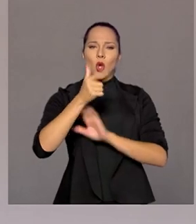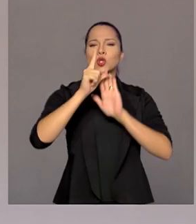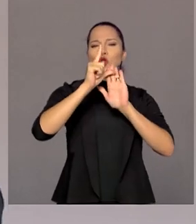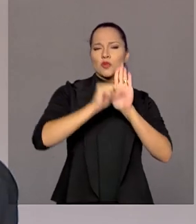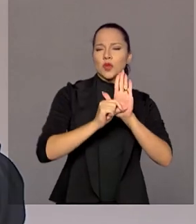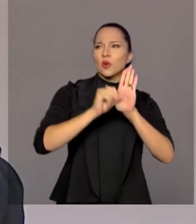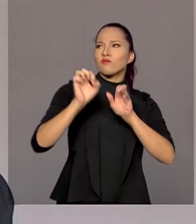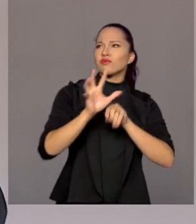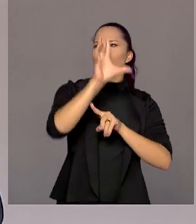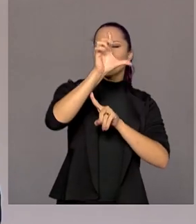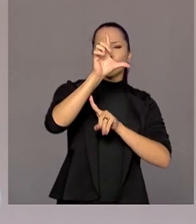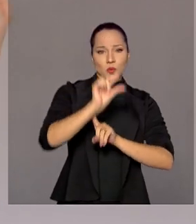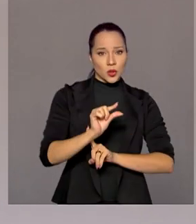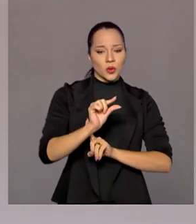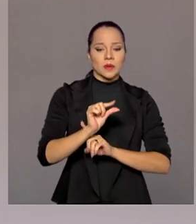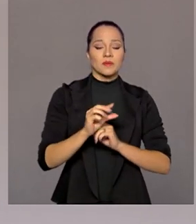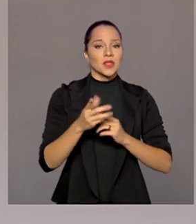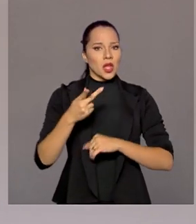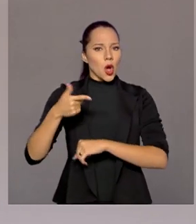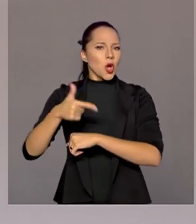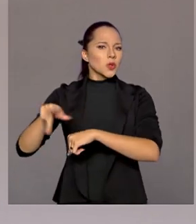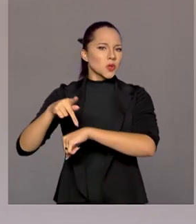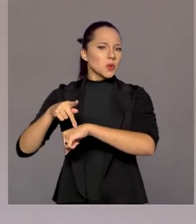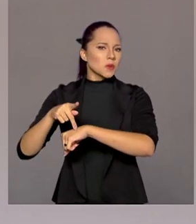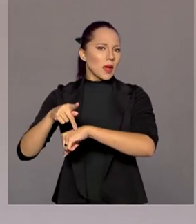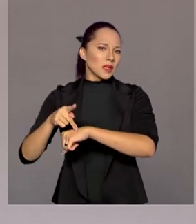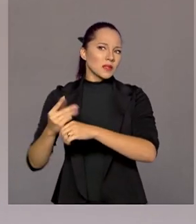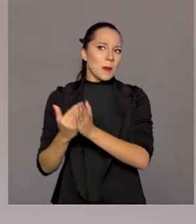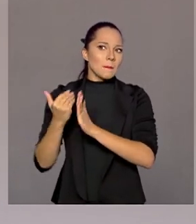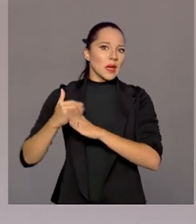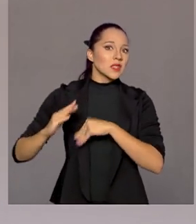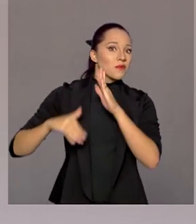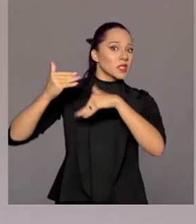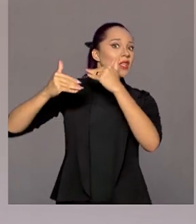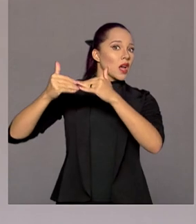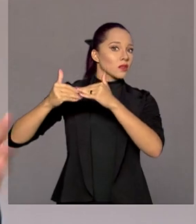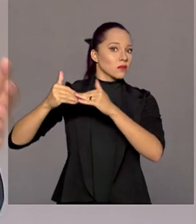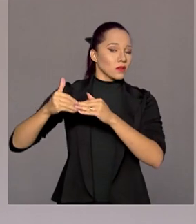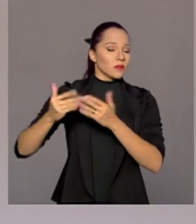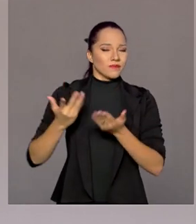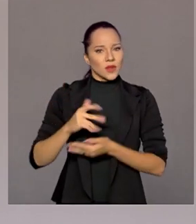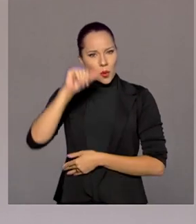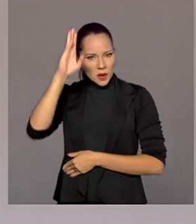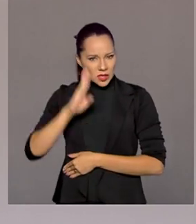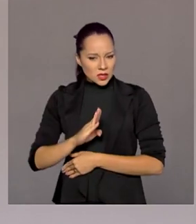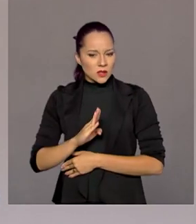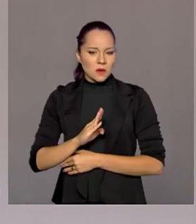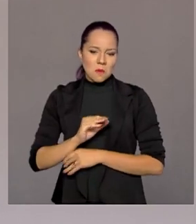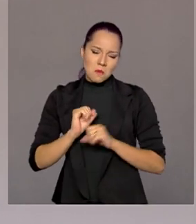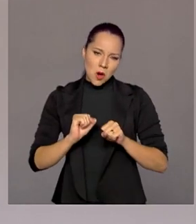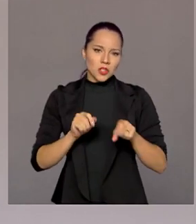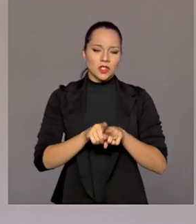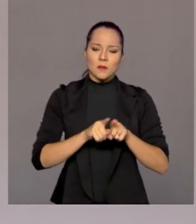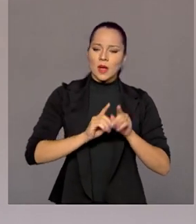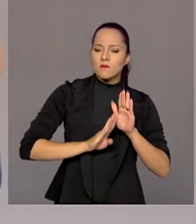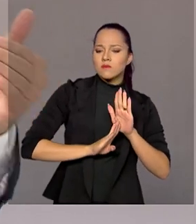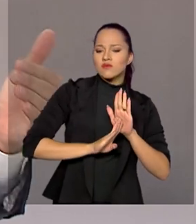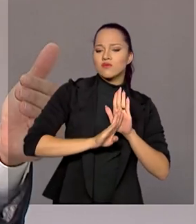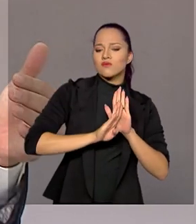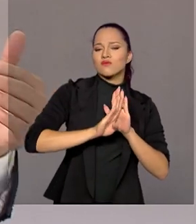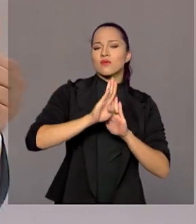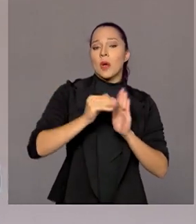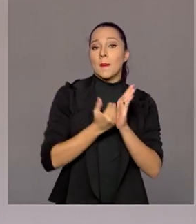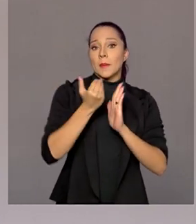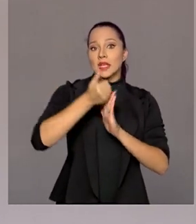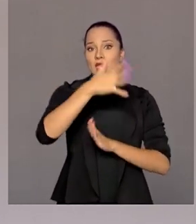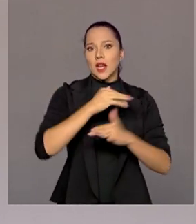avançados que o Brasil em todo o trade que envolve esse setor. O Brasil pode também deslanchar em termos